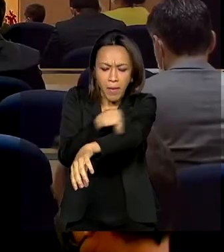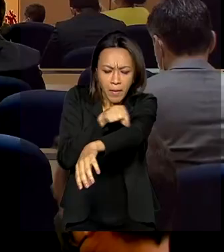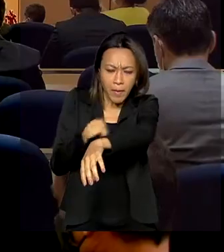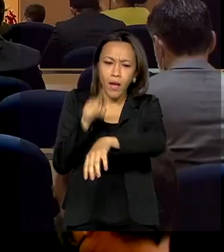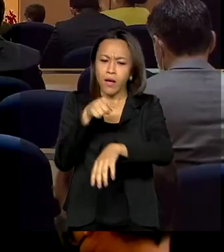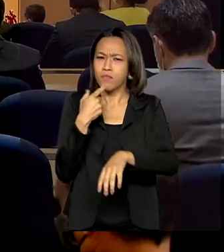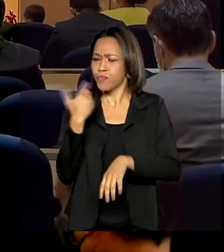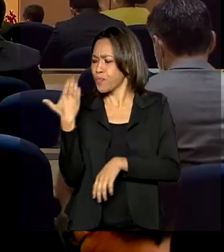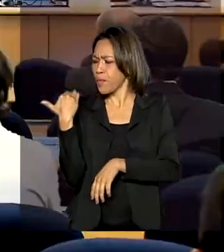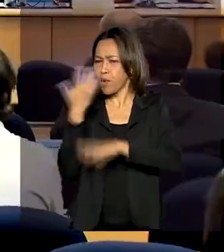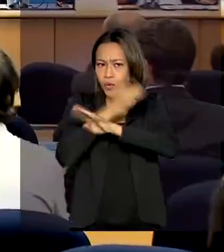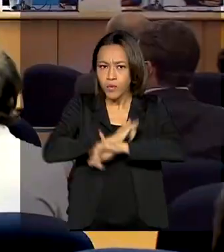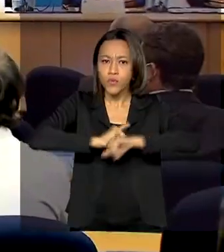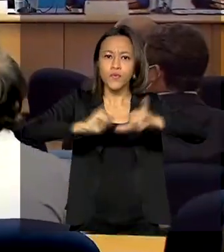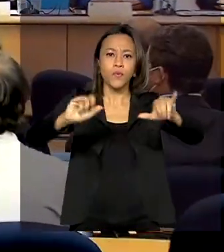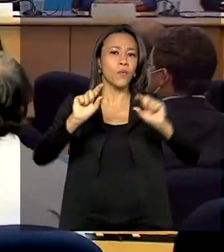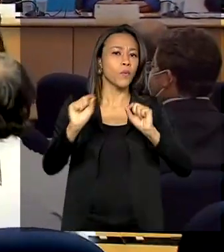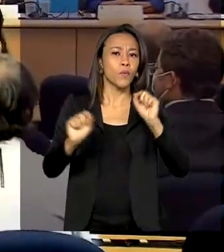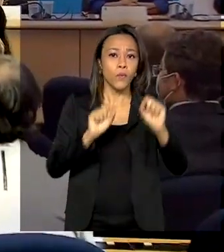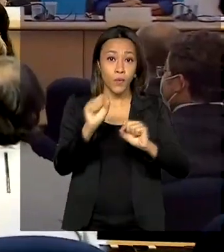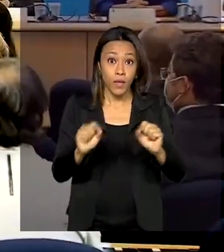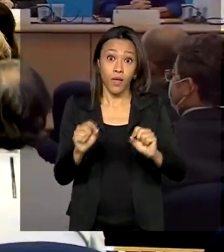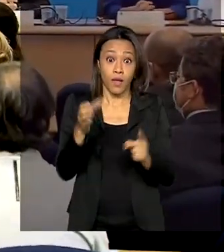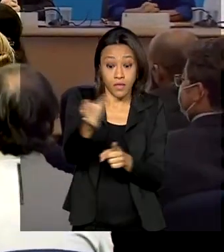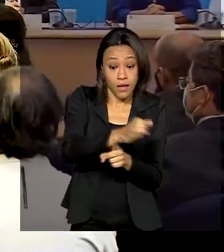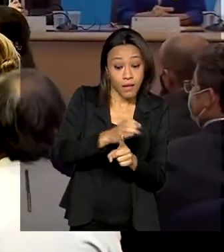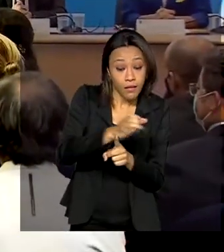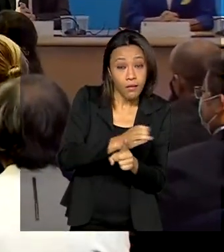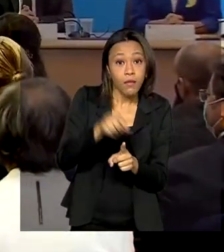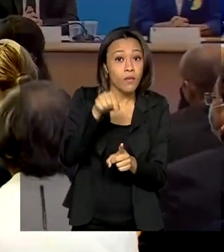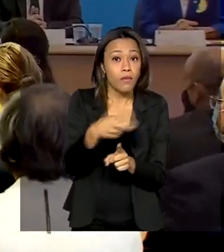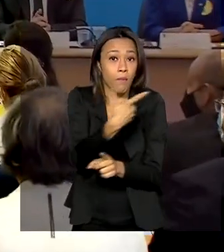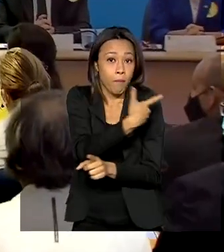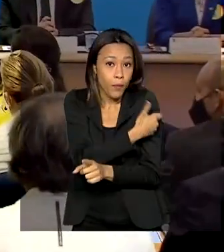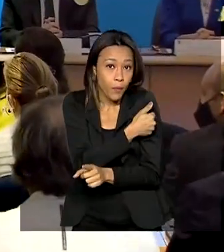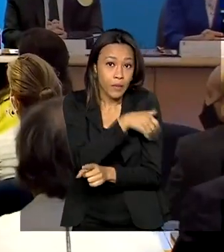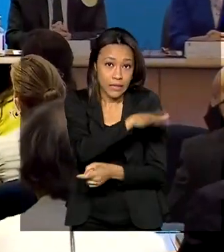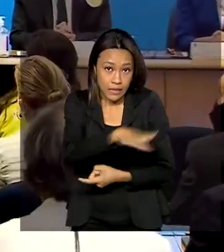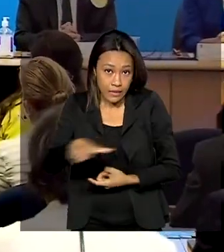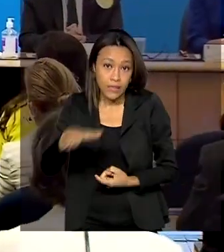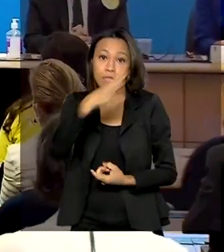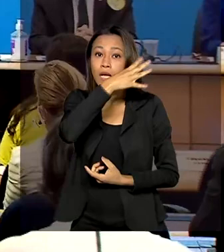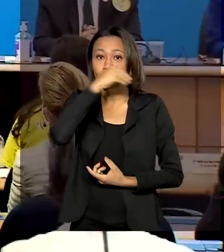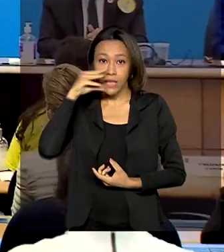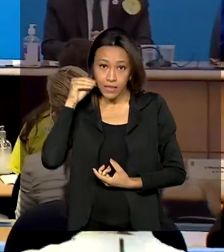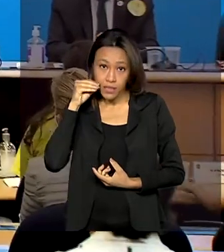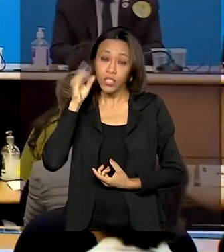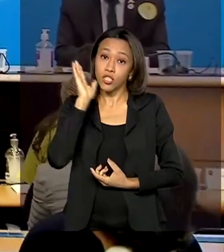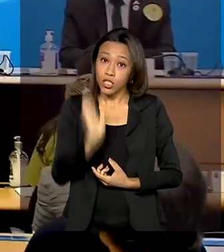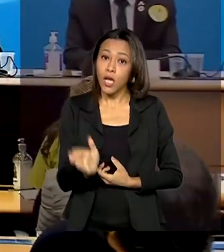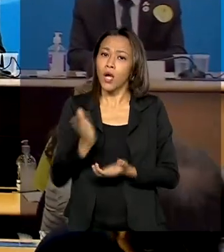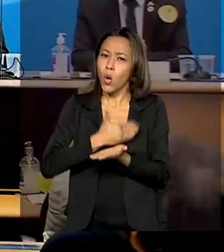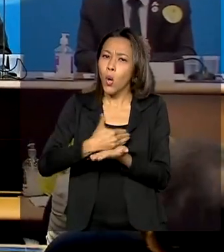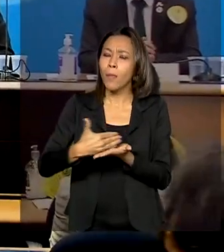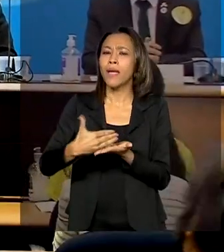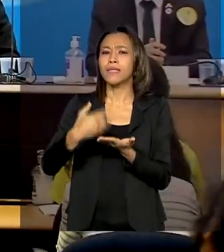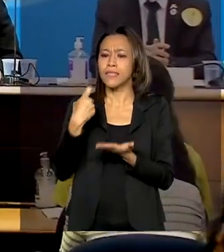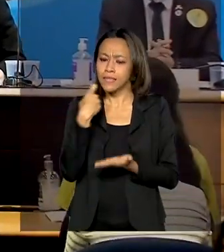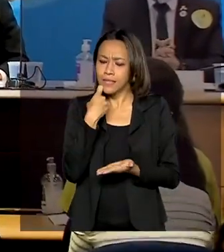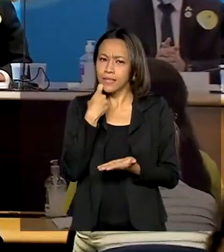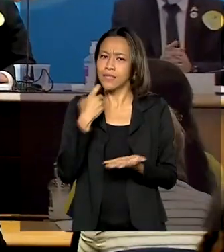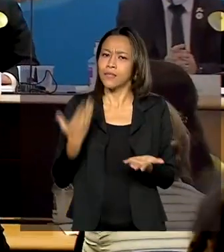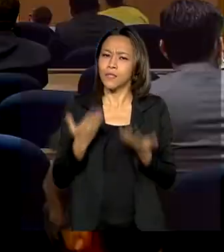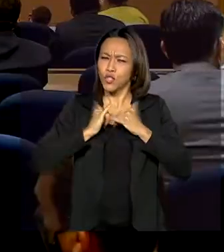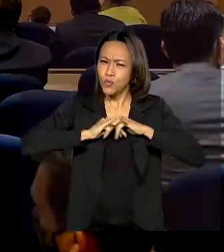a ação que pretende atualizar as cadernetas de crianças e adolescentes. Uma campanha começa a ser veiculada nesta sexta-feira